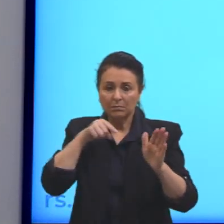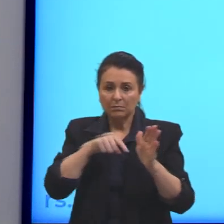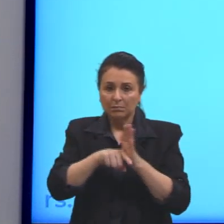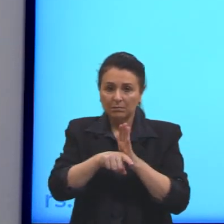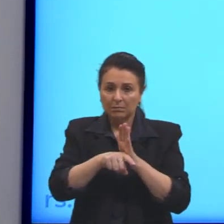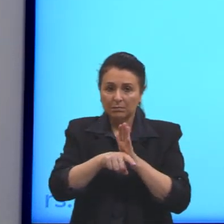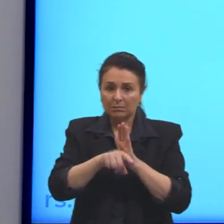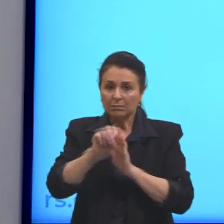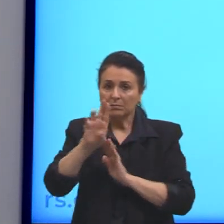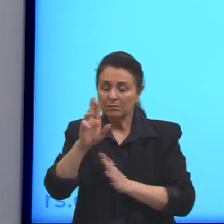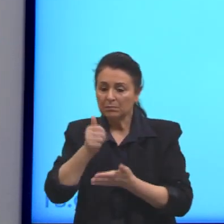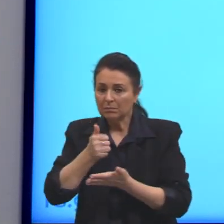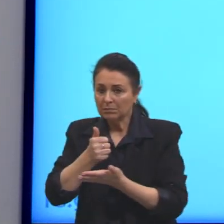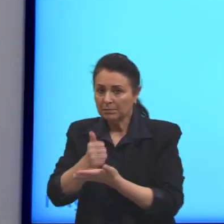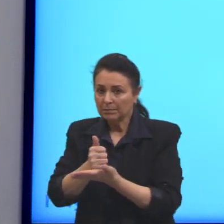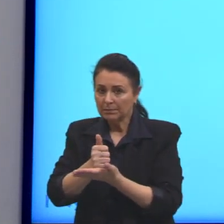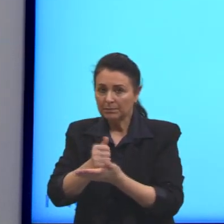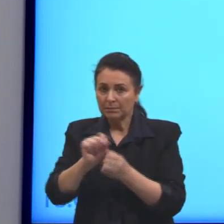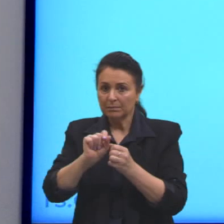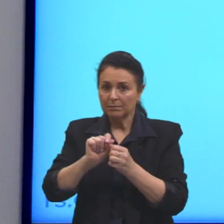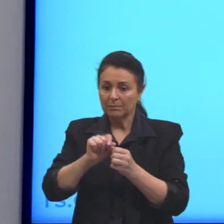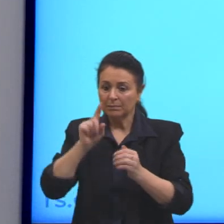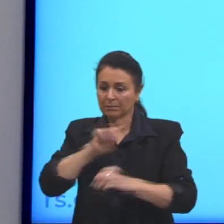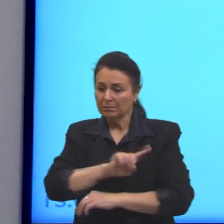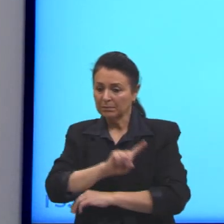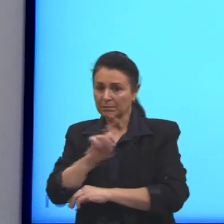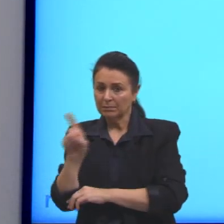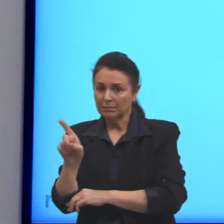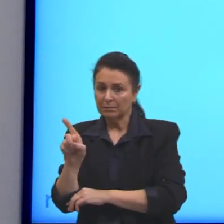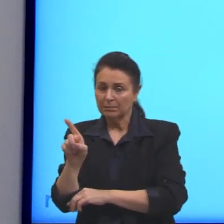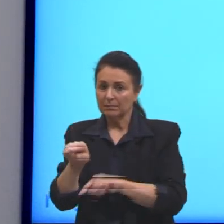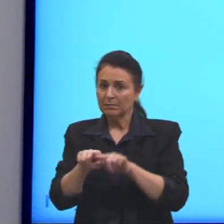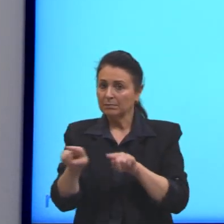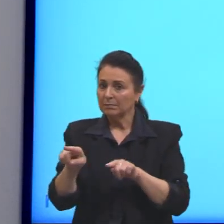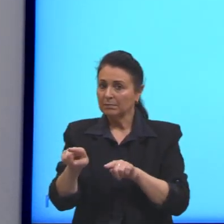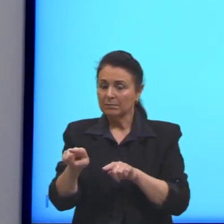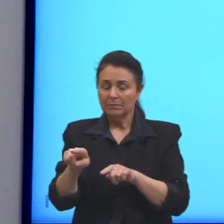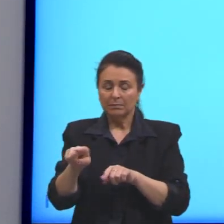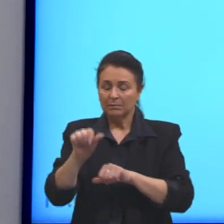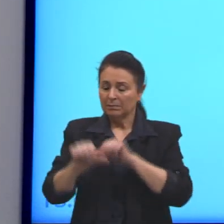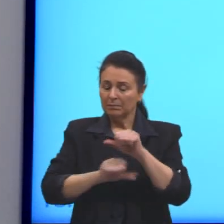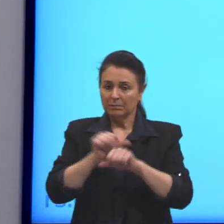ou o auxiliar para fazer a negativa. Mas eles não mudam mais, tá?